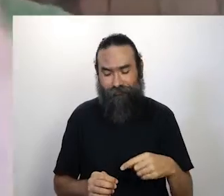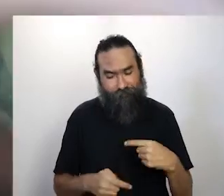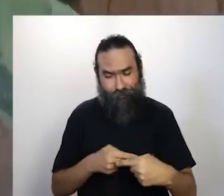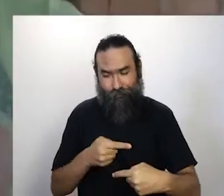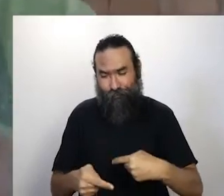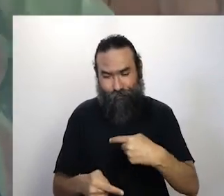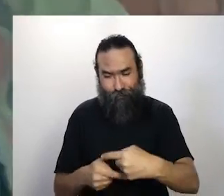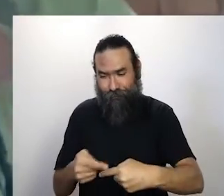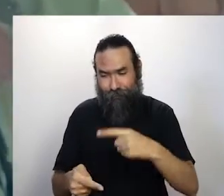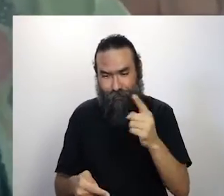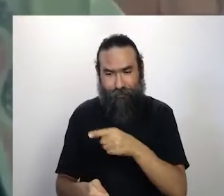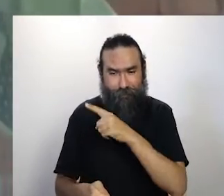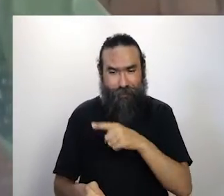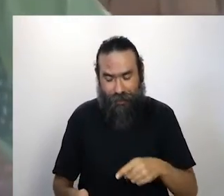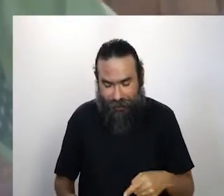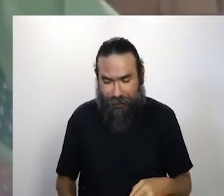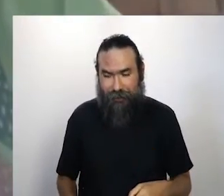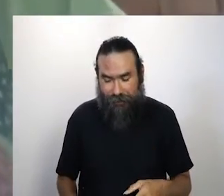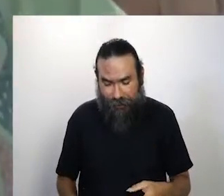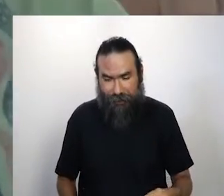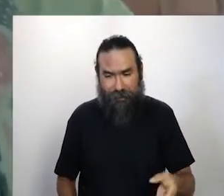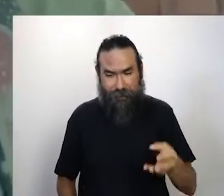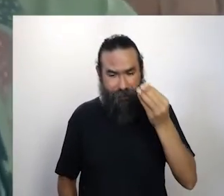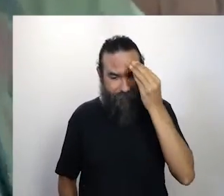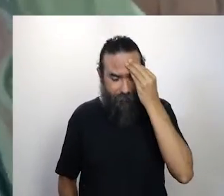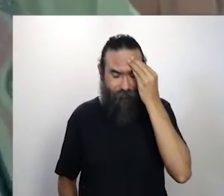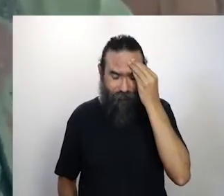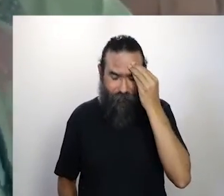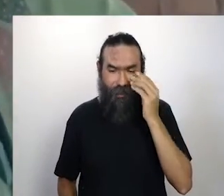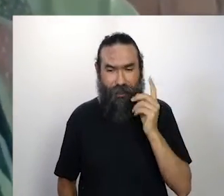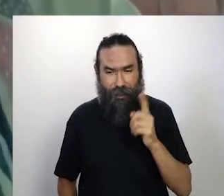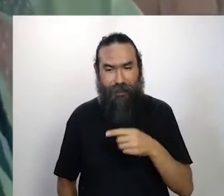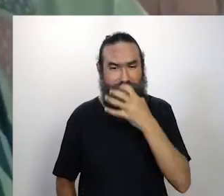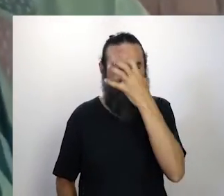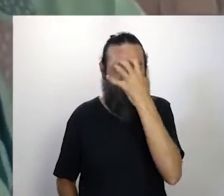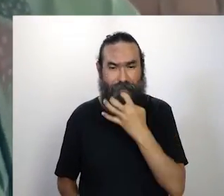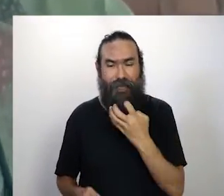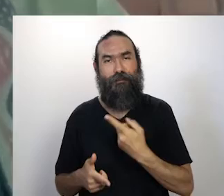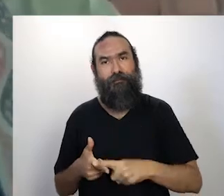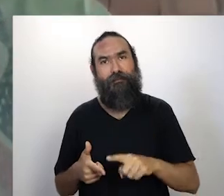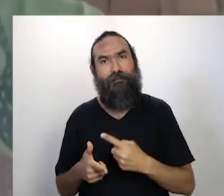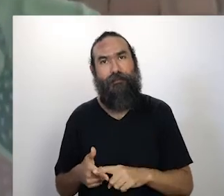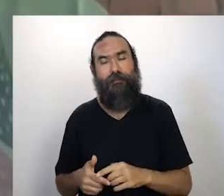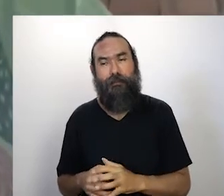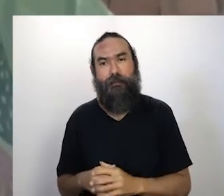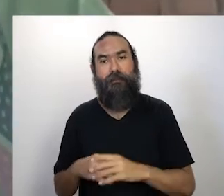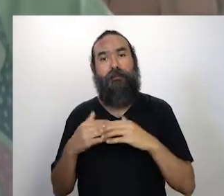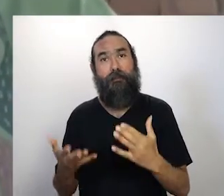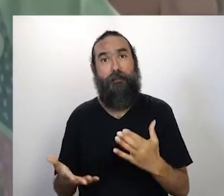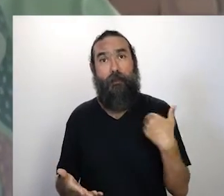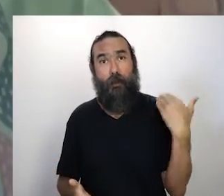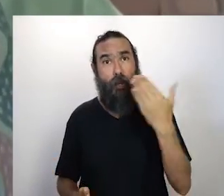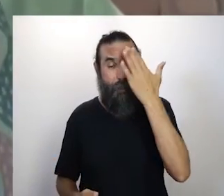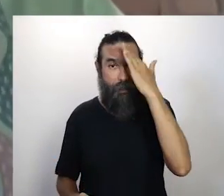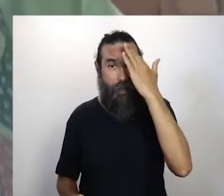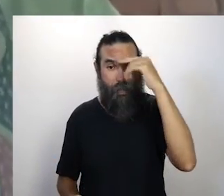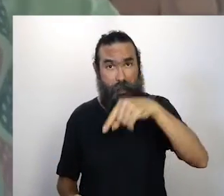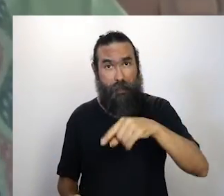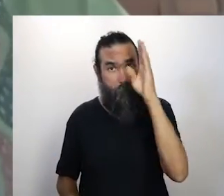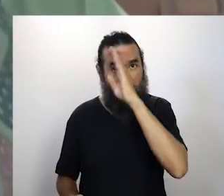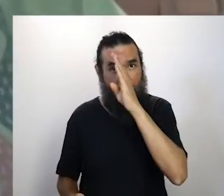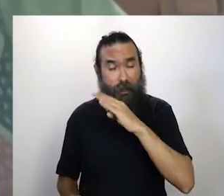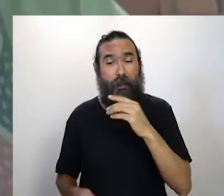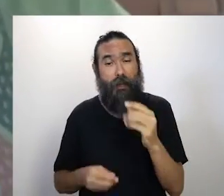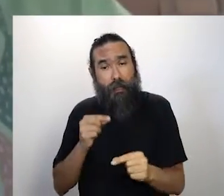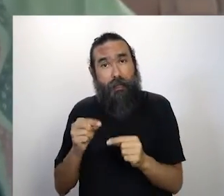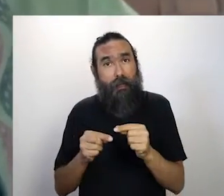E a gente viu que, realmente, essa coisa não ia ser tão rápida assim. E a gente sabe que, aqui no Brasil, ainda tem gente